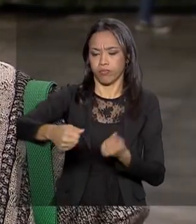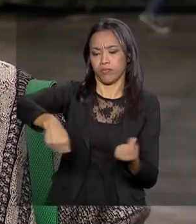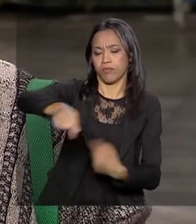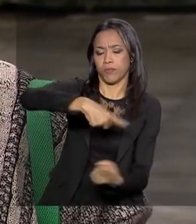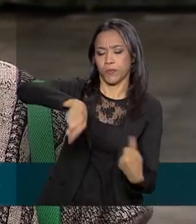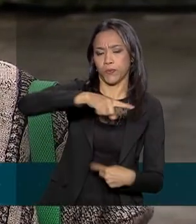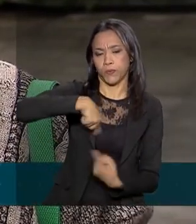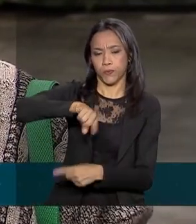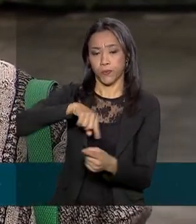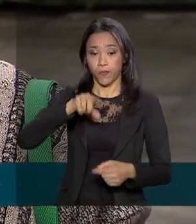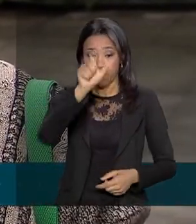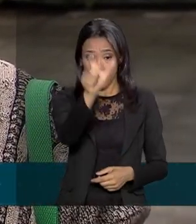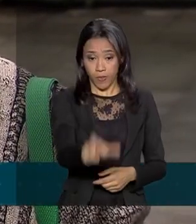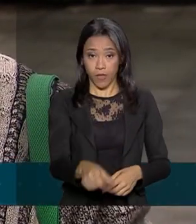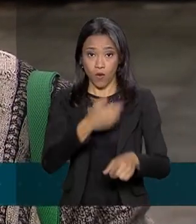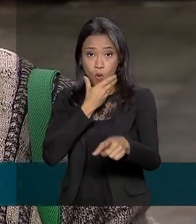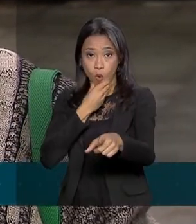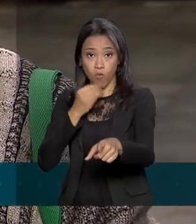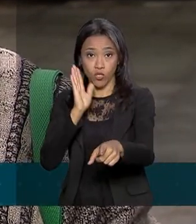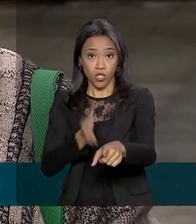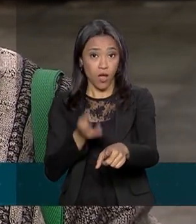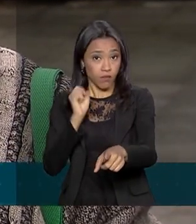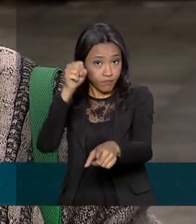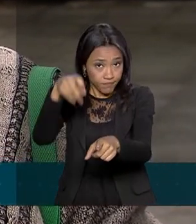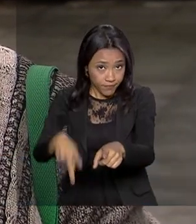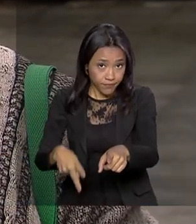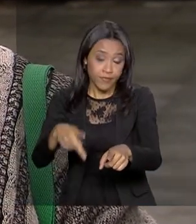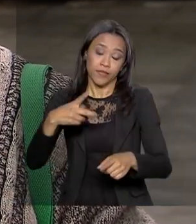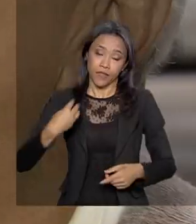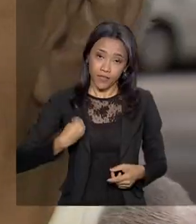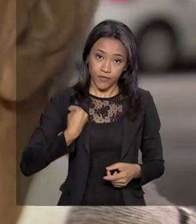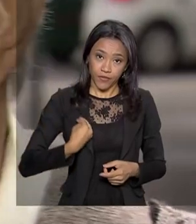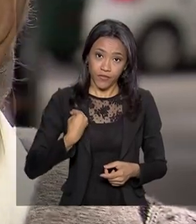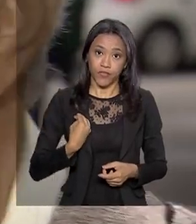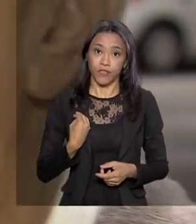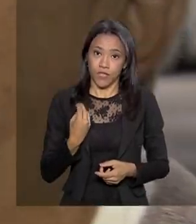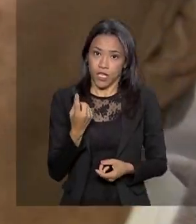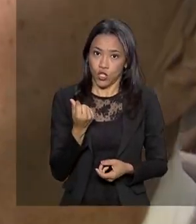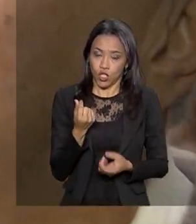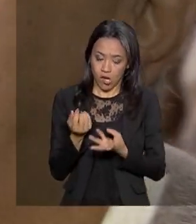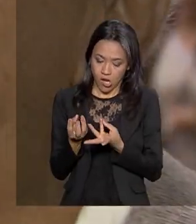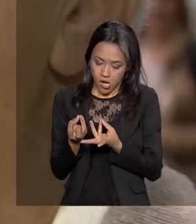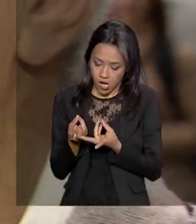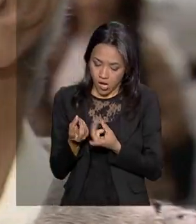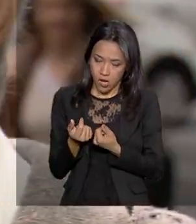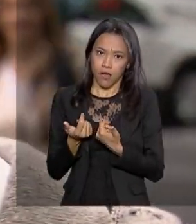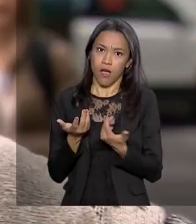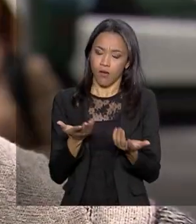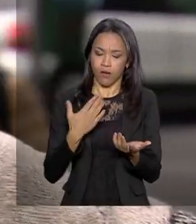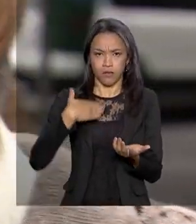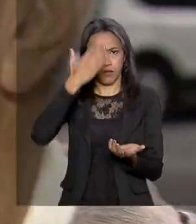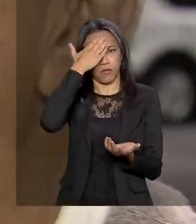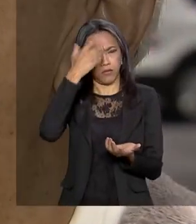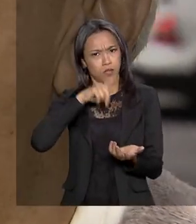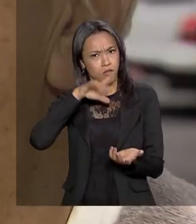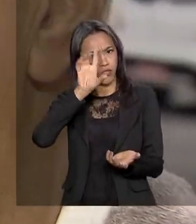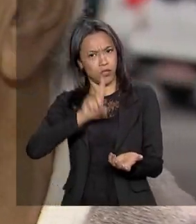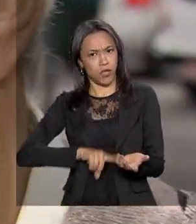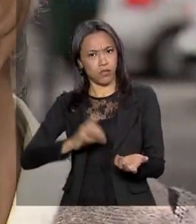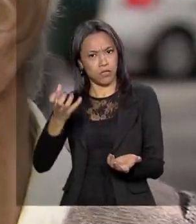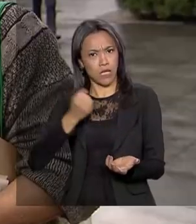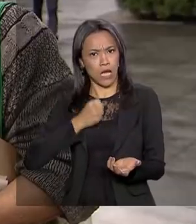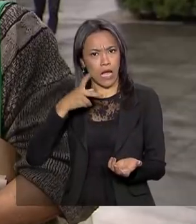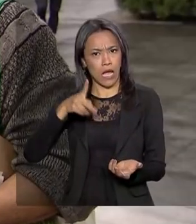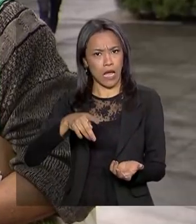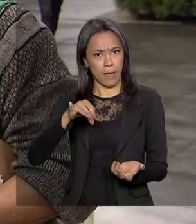Geraldo já está aposentado e vive com o dinheiro contado. Agora ficou sabendo que tem direito a realizar um saque do PIS